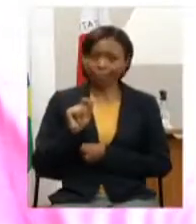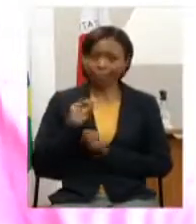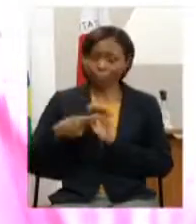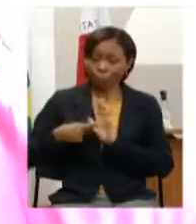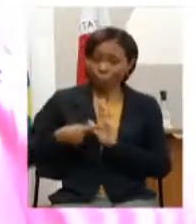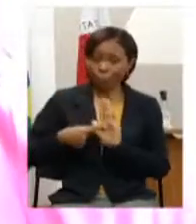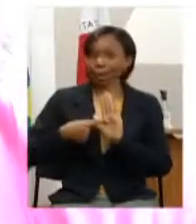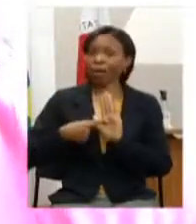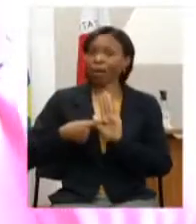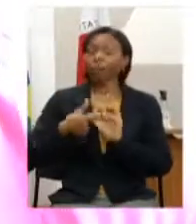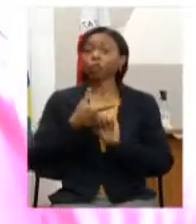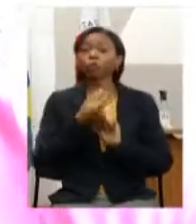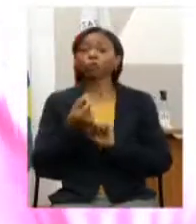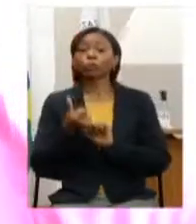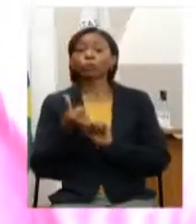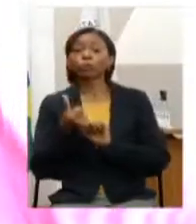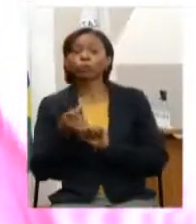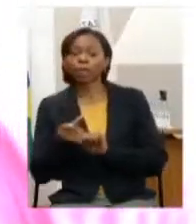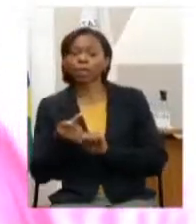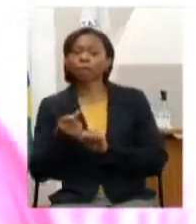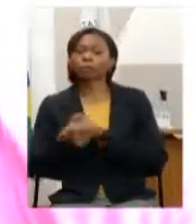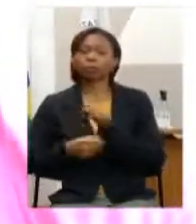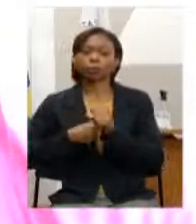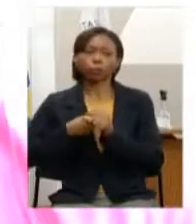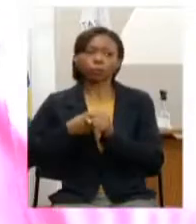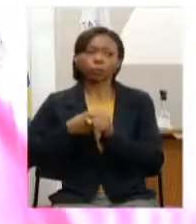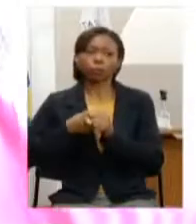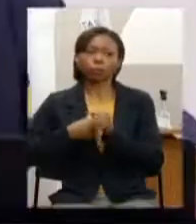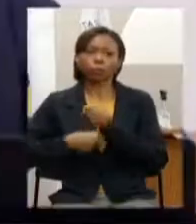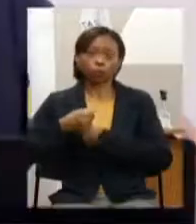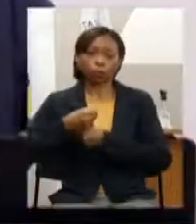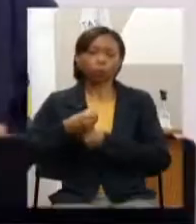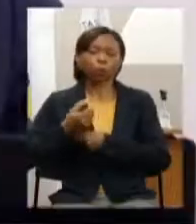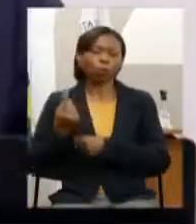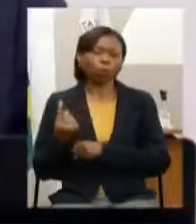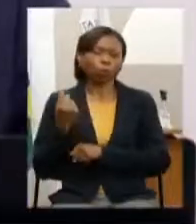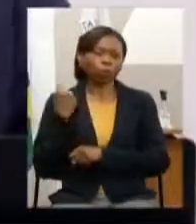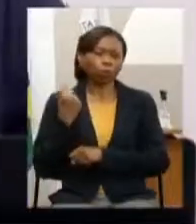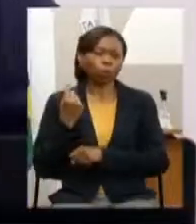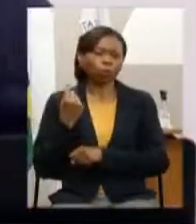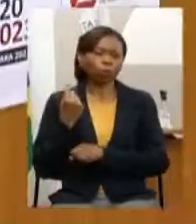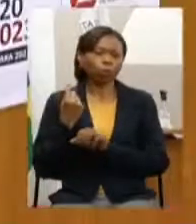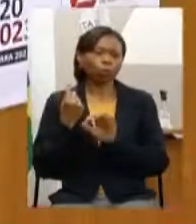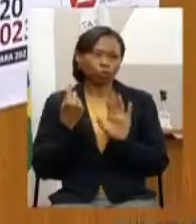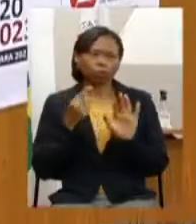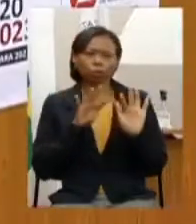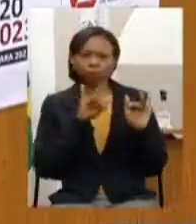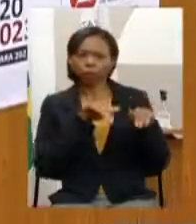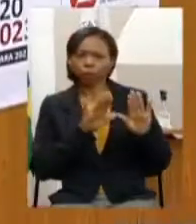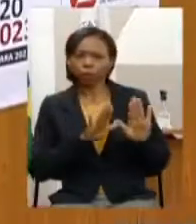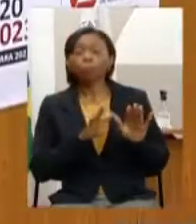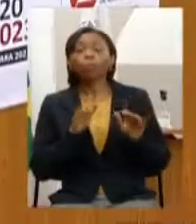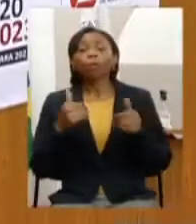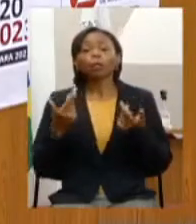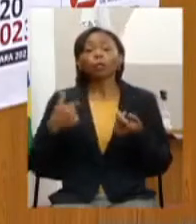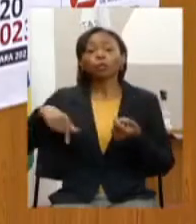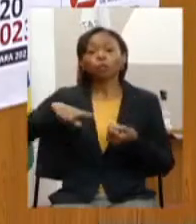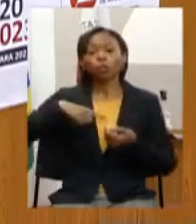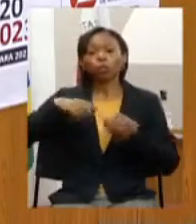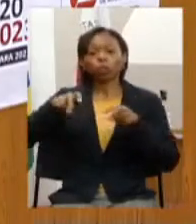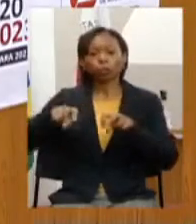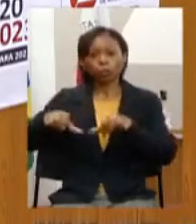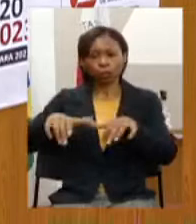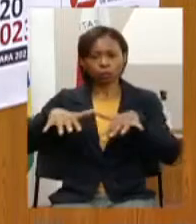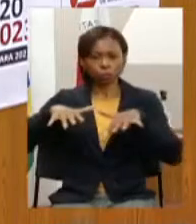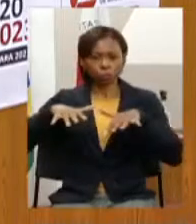em 2017 nós tivemos concluída a lista ok nós tivemos audiência pública para debater